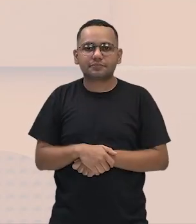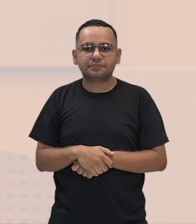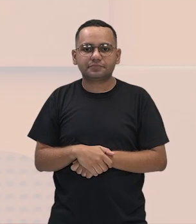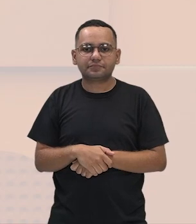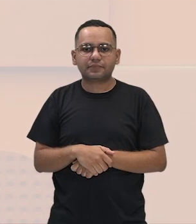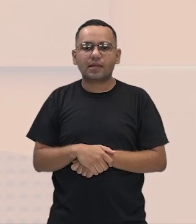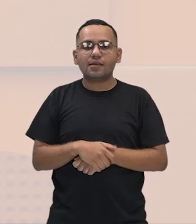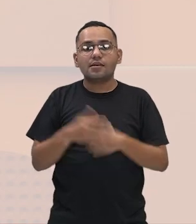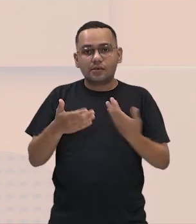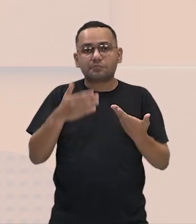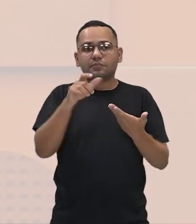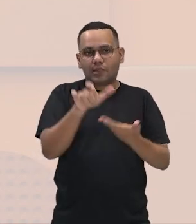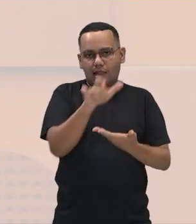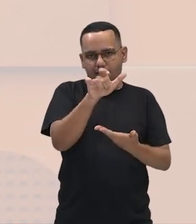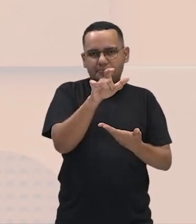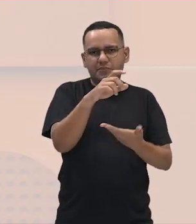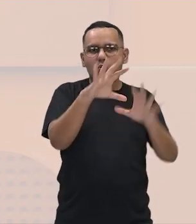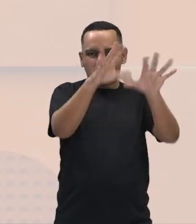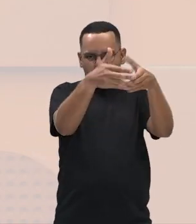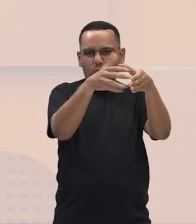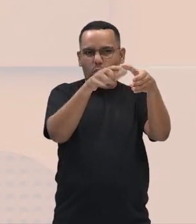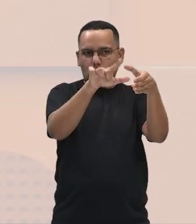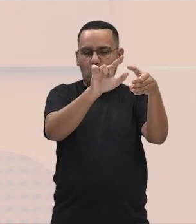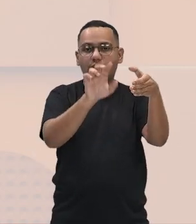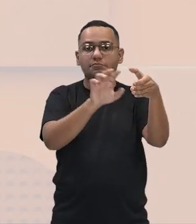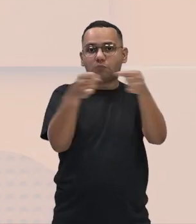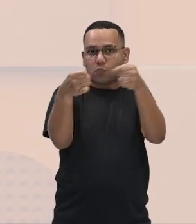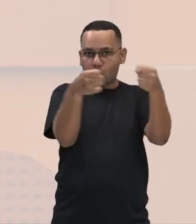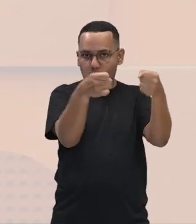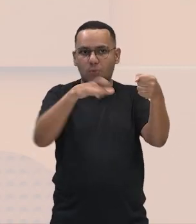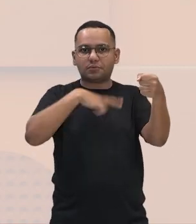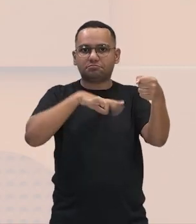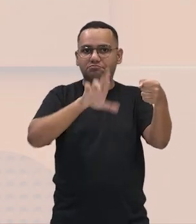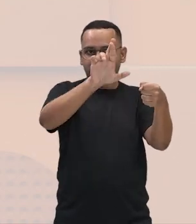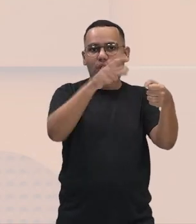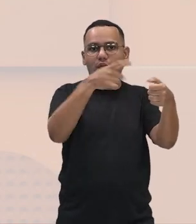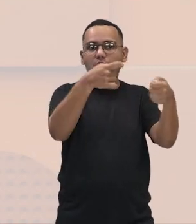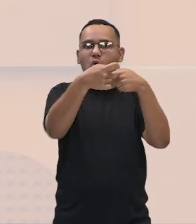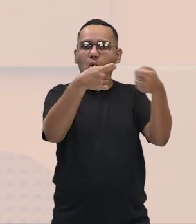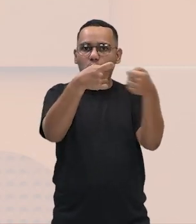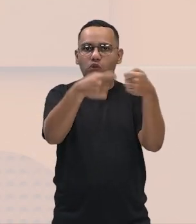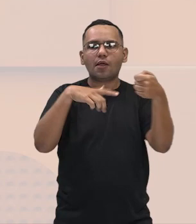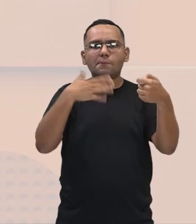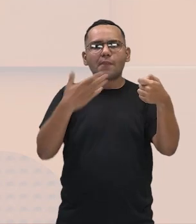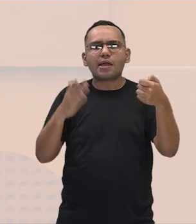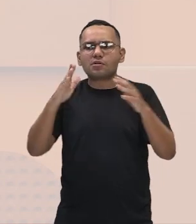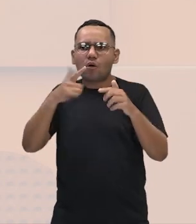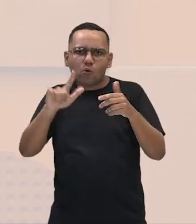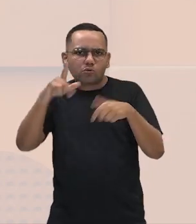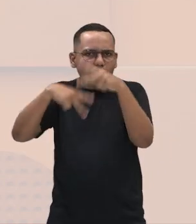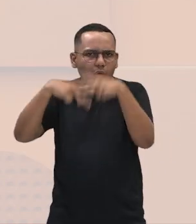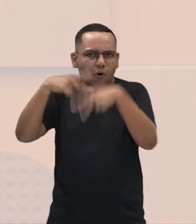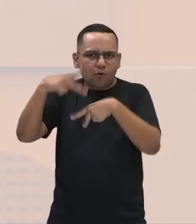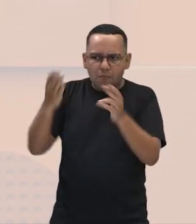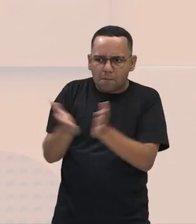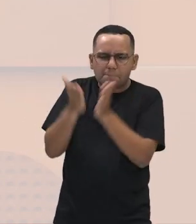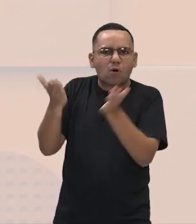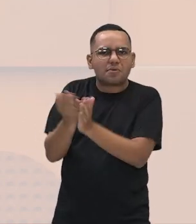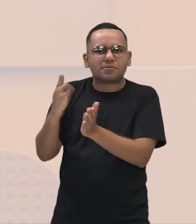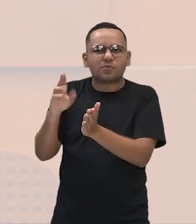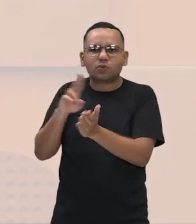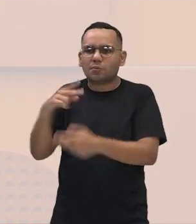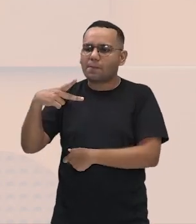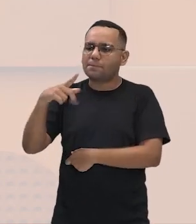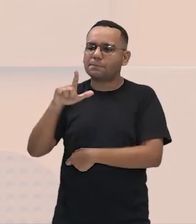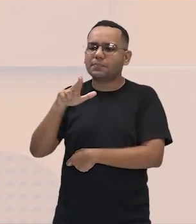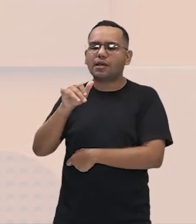plebe ficava, então, sempre prejudicada nas votações, porque eles constituíam a